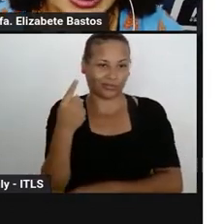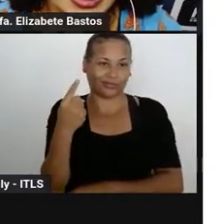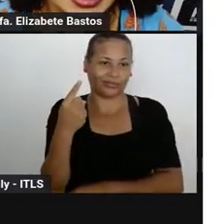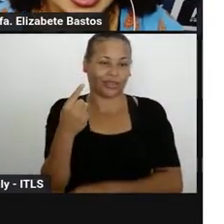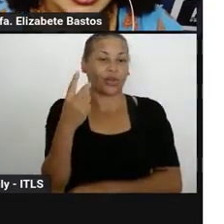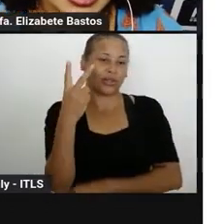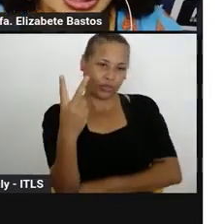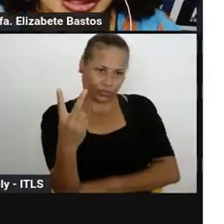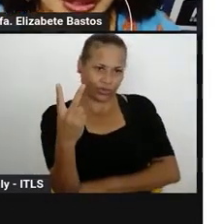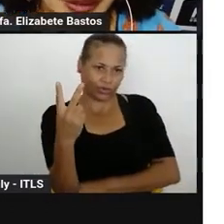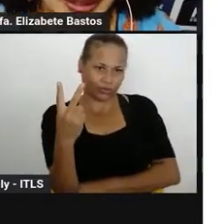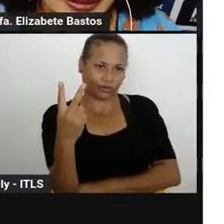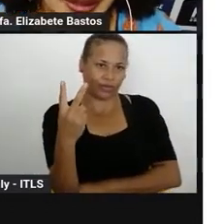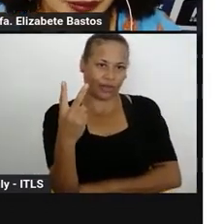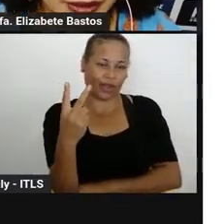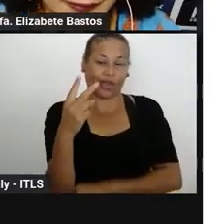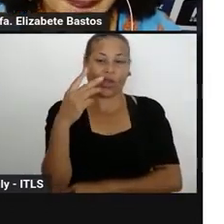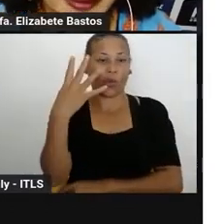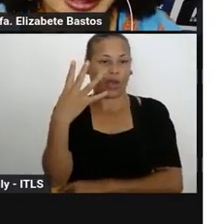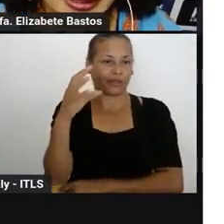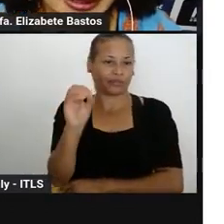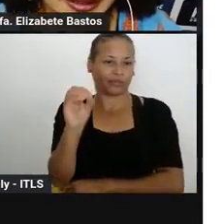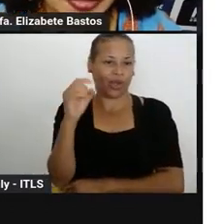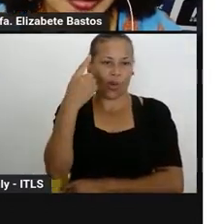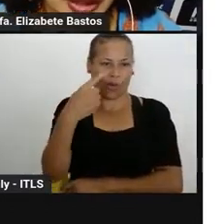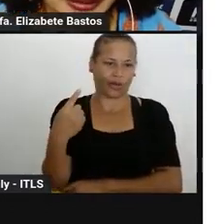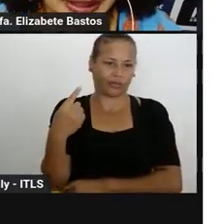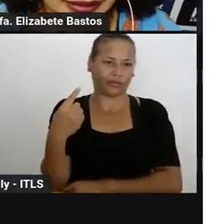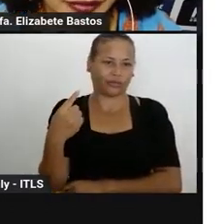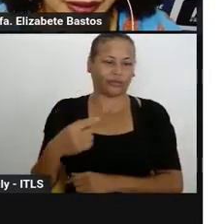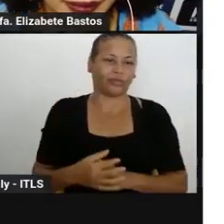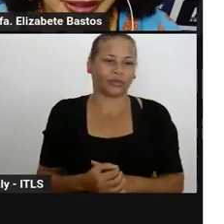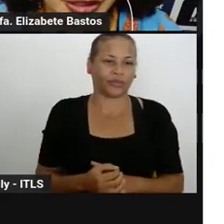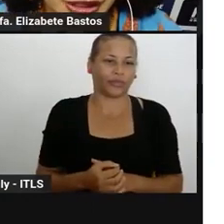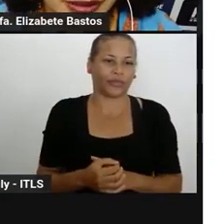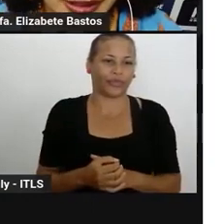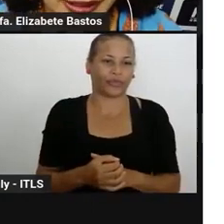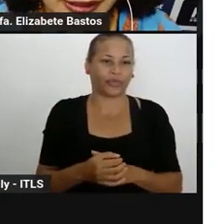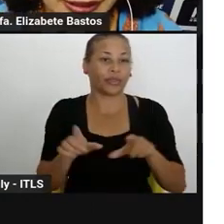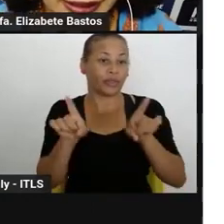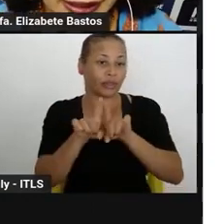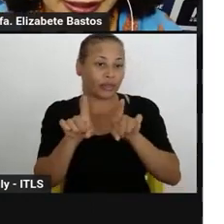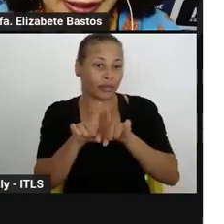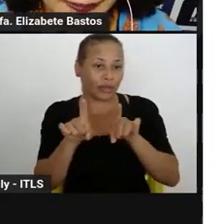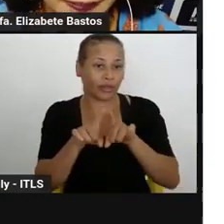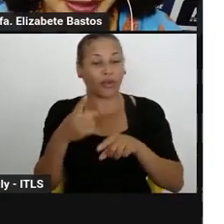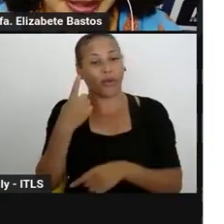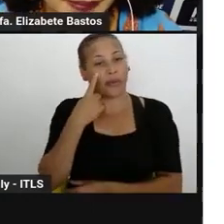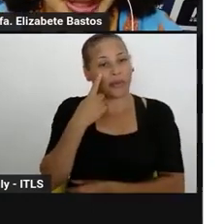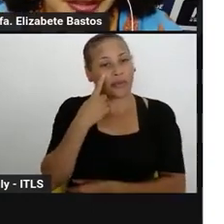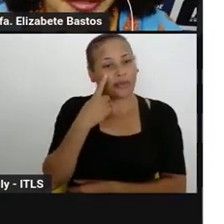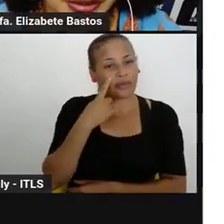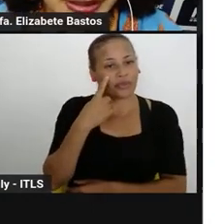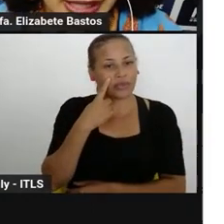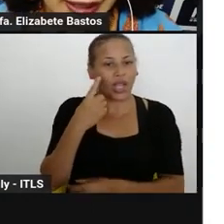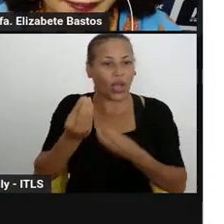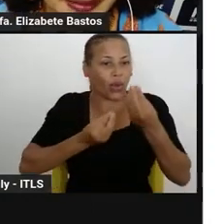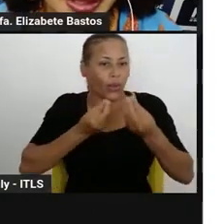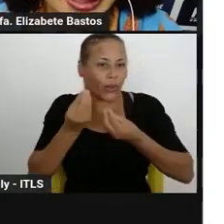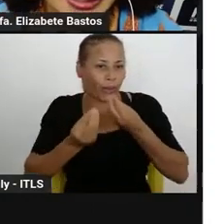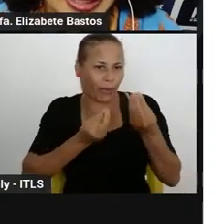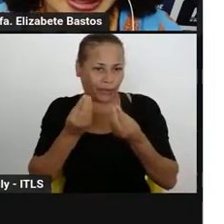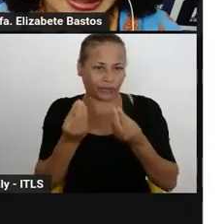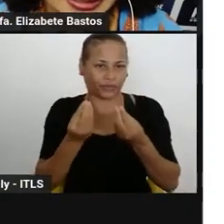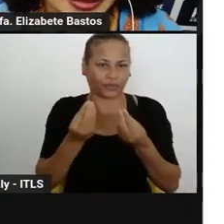duas de 40 horas. E vou voltar novamente ao slide 6, para reforçar,